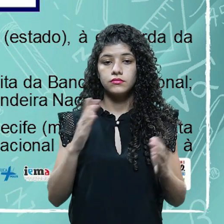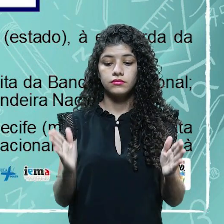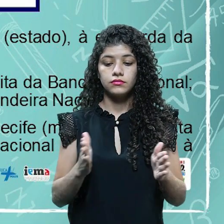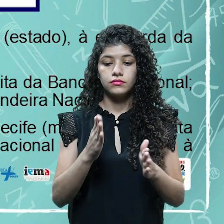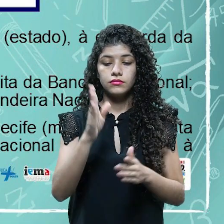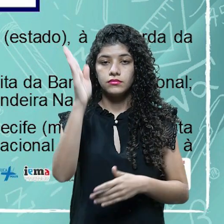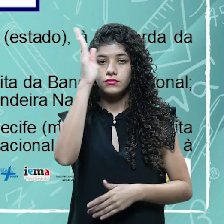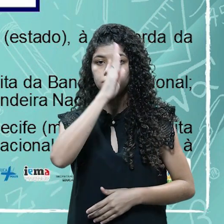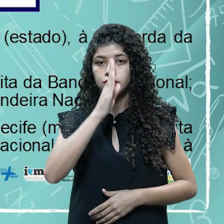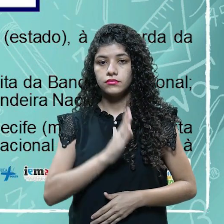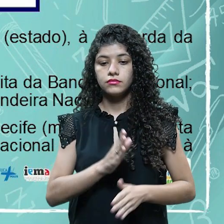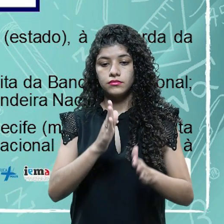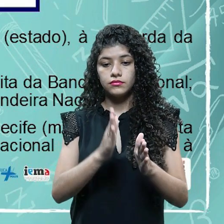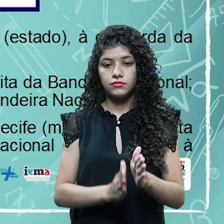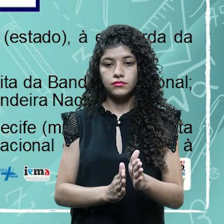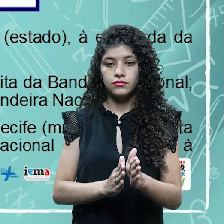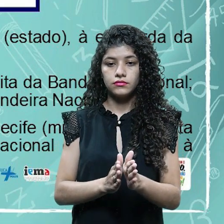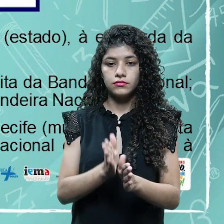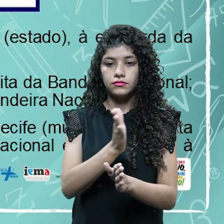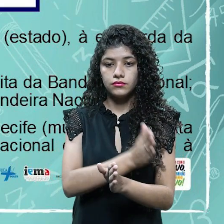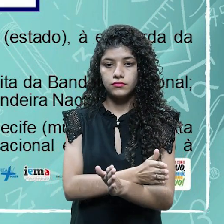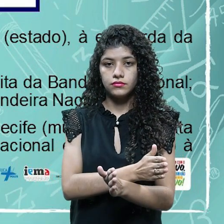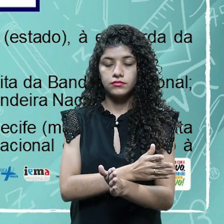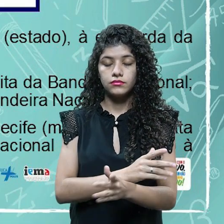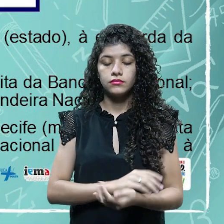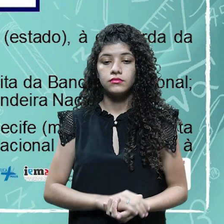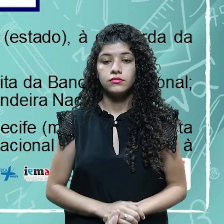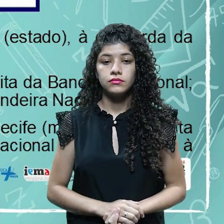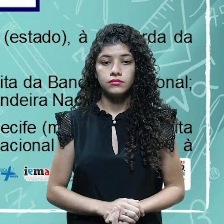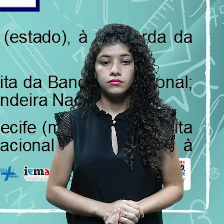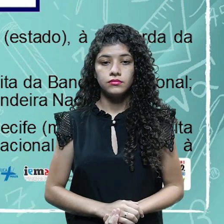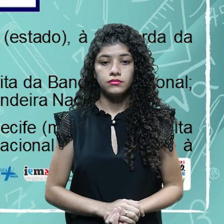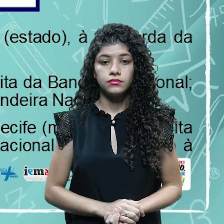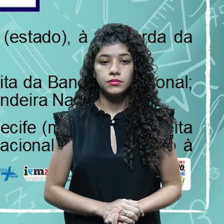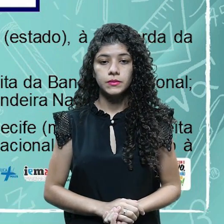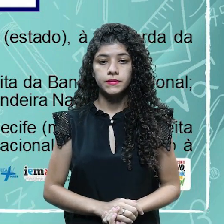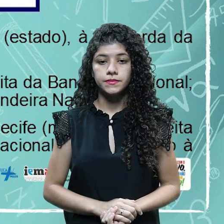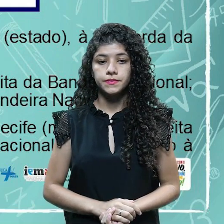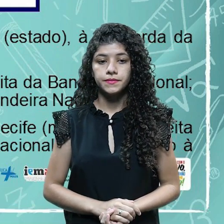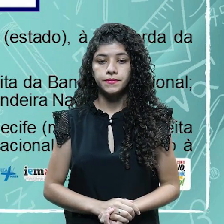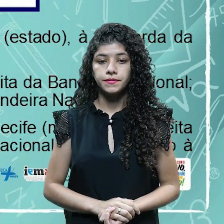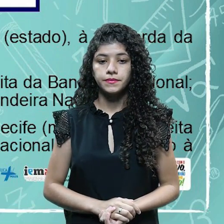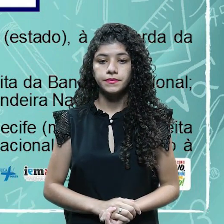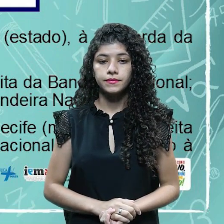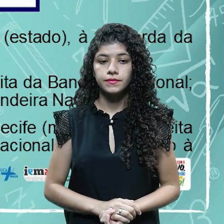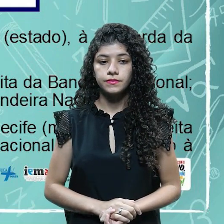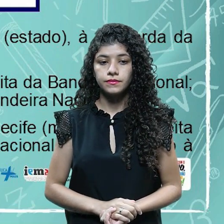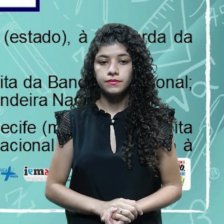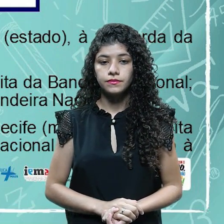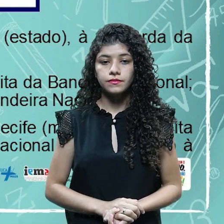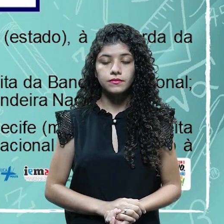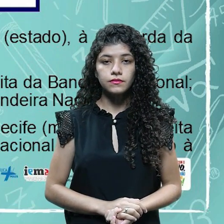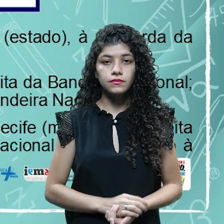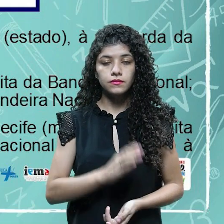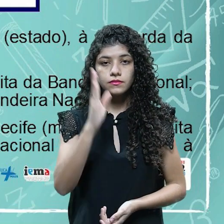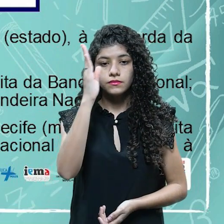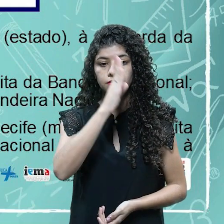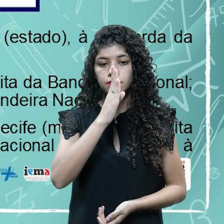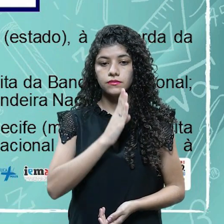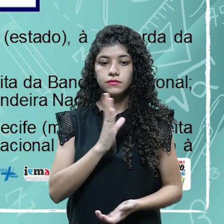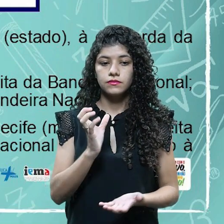Ao lado, o estado ao lado da esquerda, né, o Brasil central, então é isso. O terceiro,